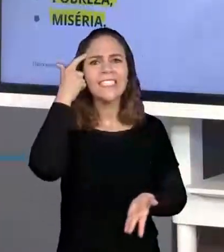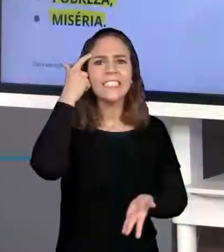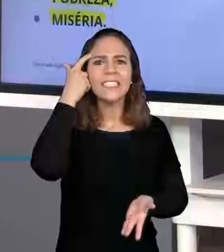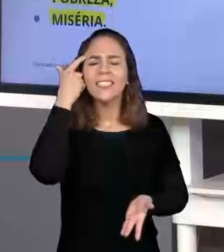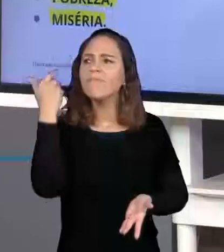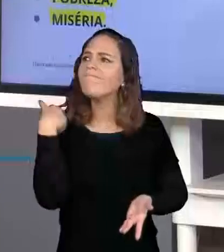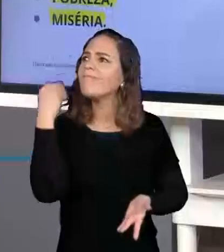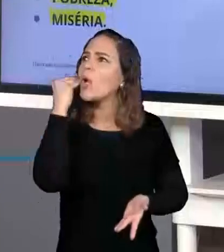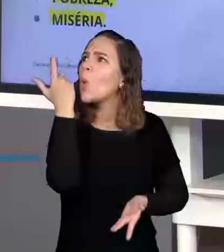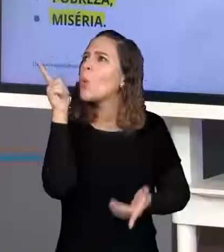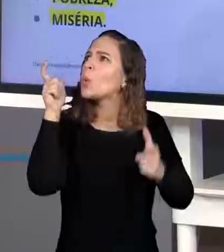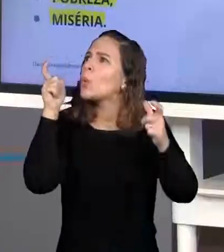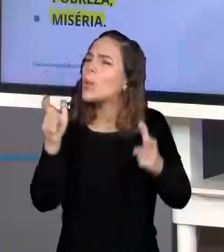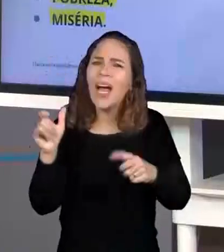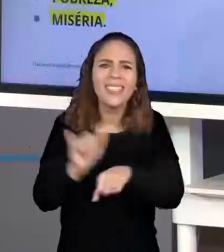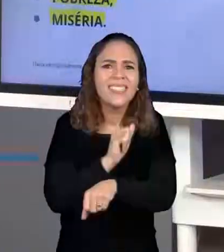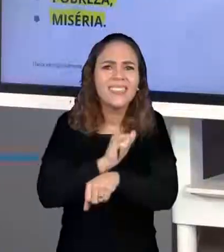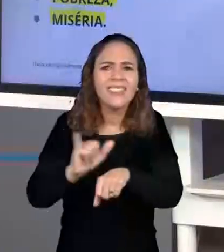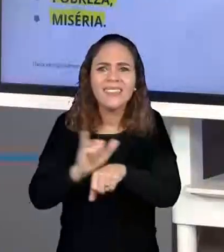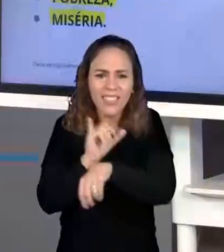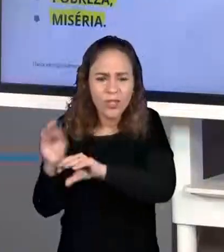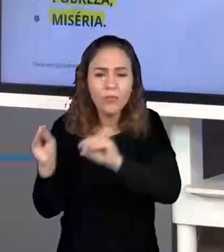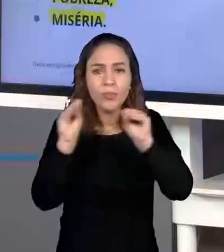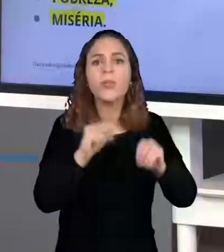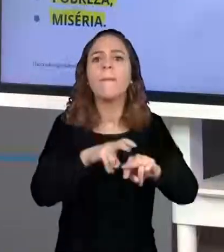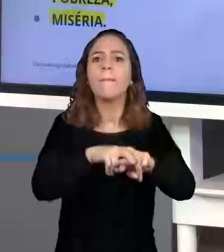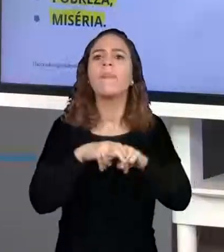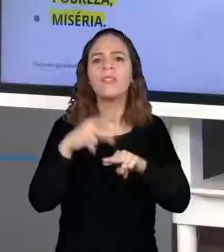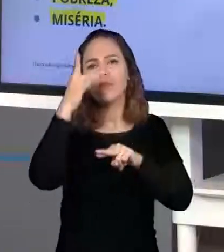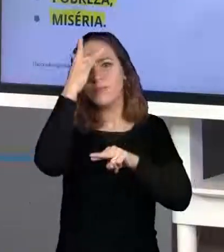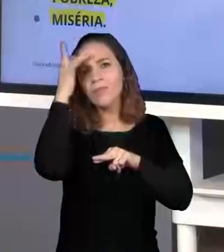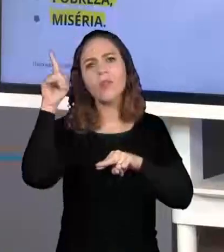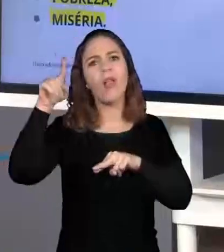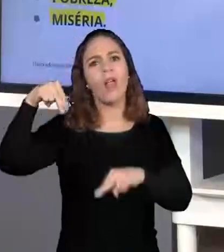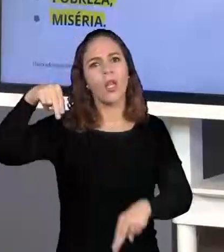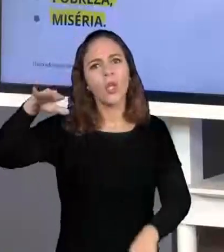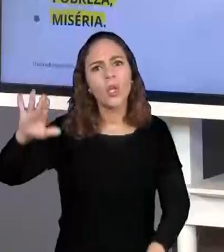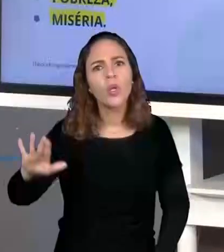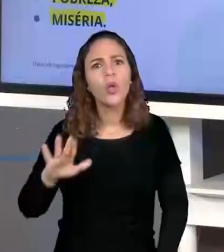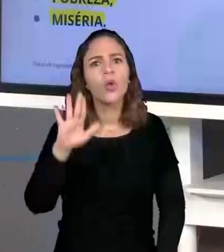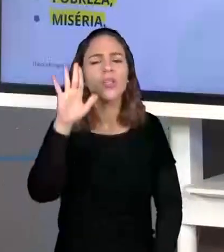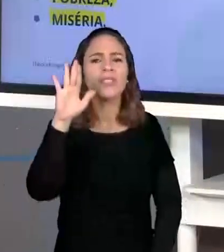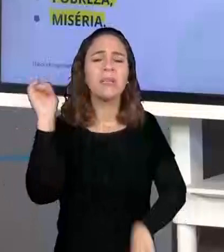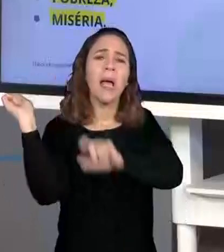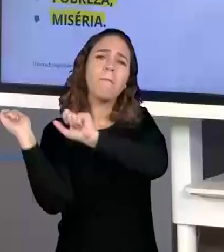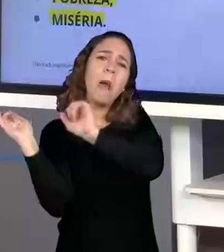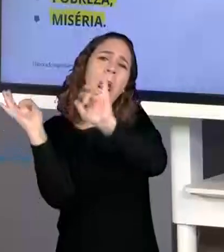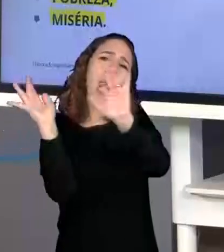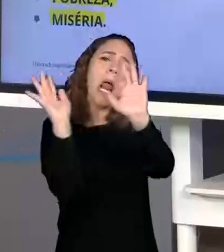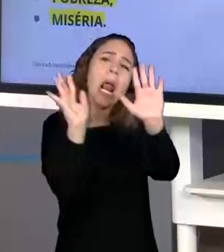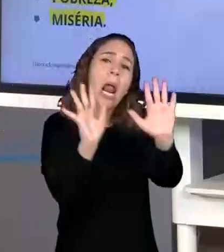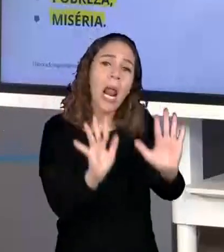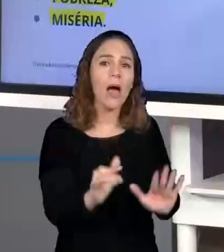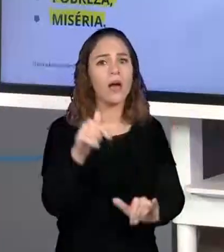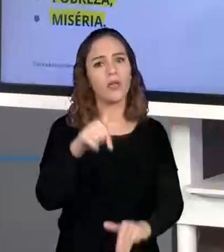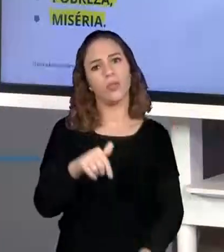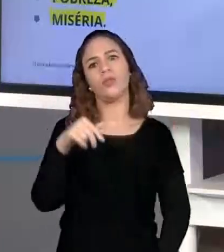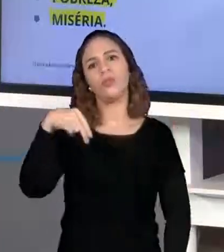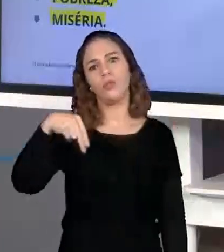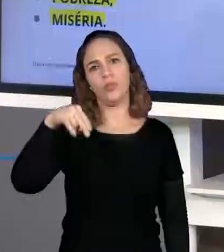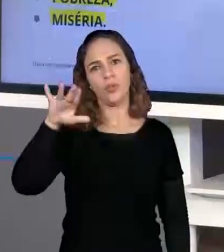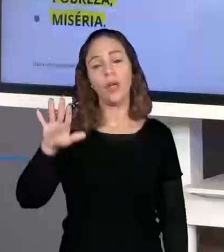um outro lugar. Então, foi a partir daí que os nordestinos veem em São Paulo uma chance de mudança de vida.